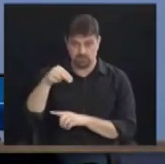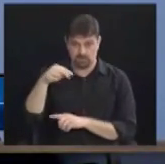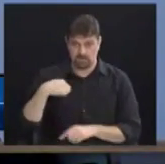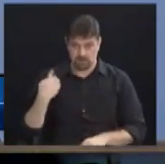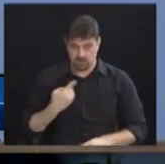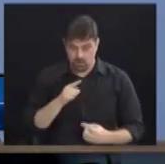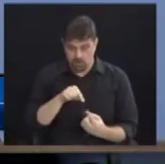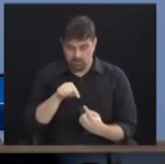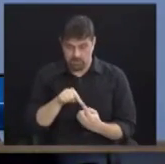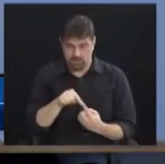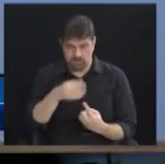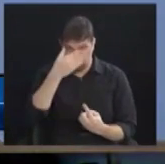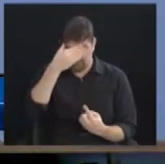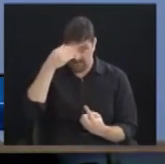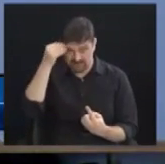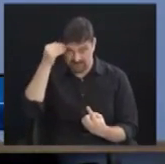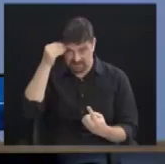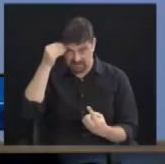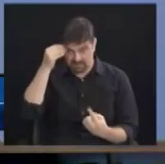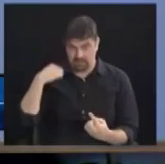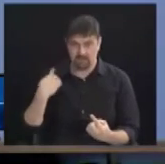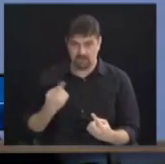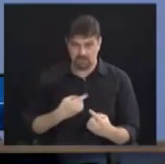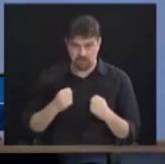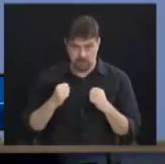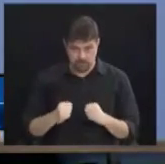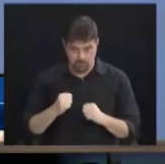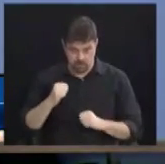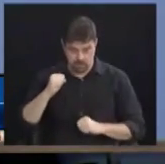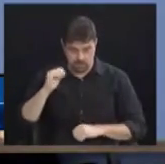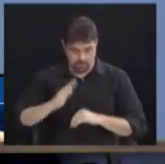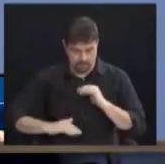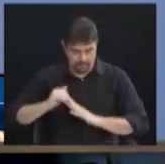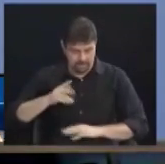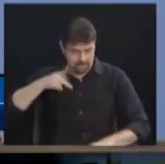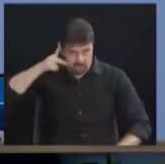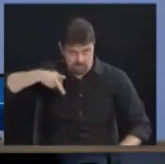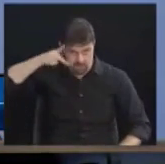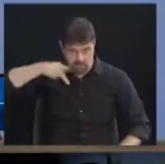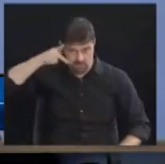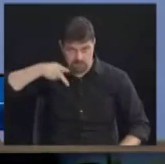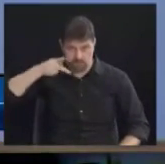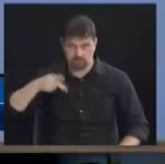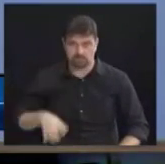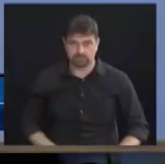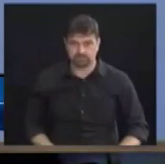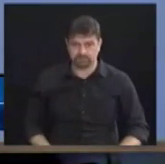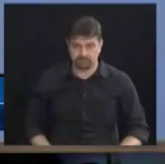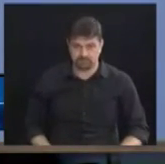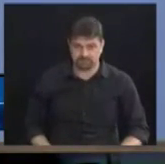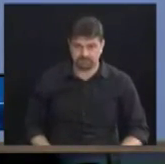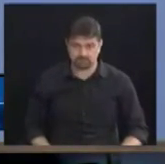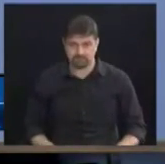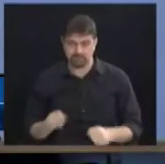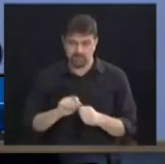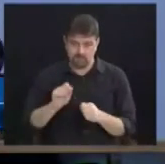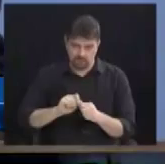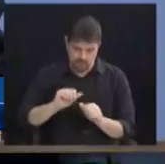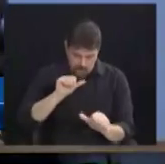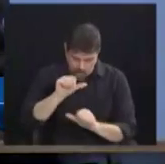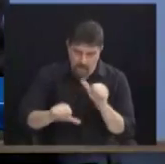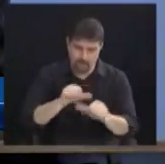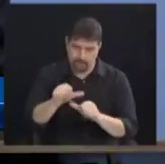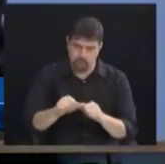esqueçamos e possamos adotar políticas e iniciativas de Estado que revertam esse